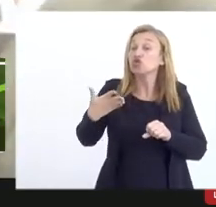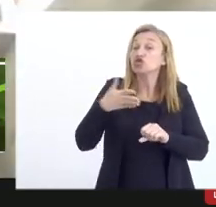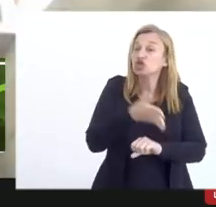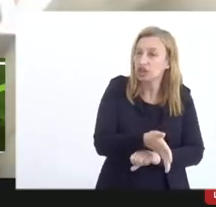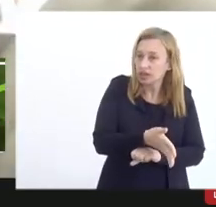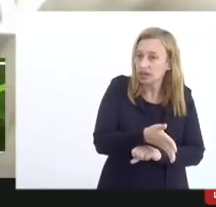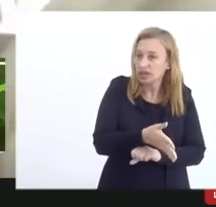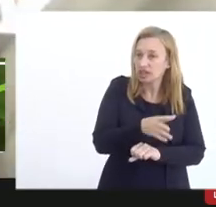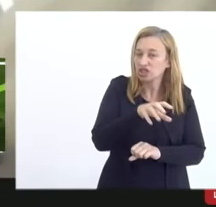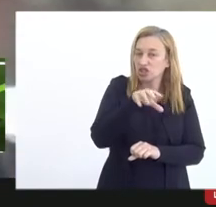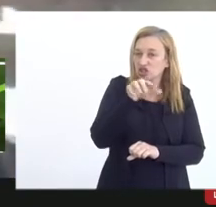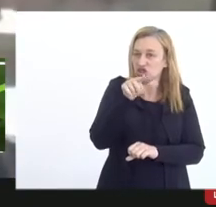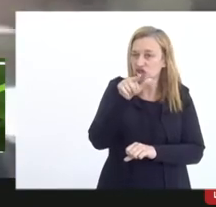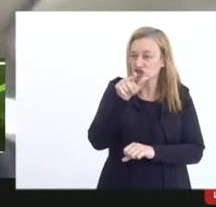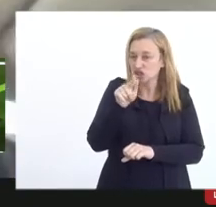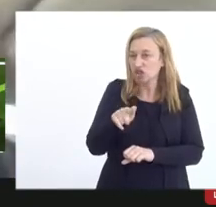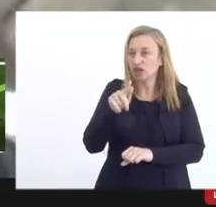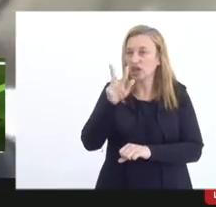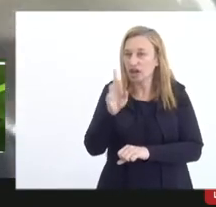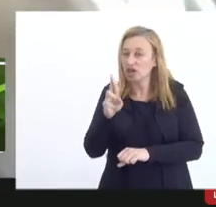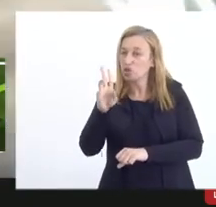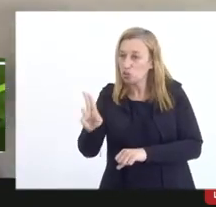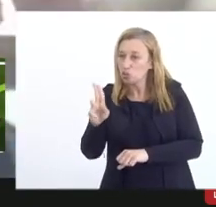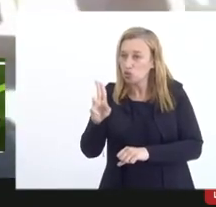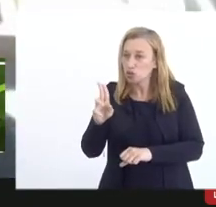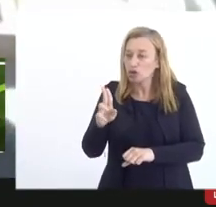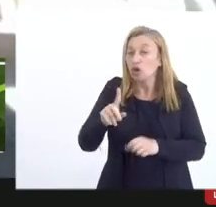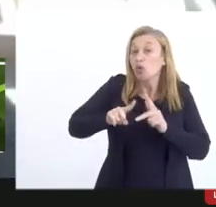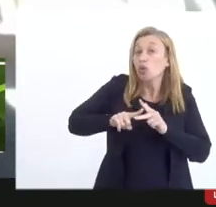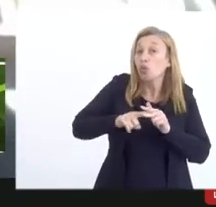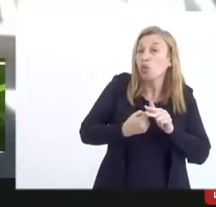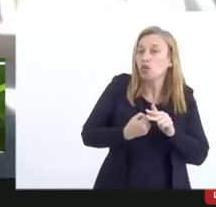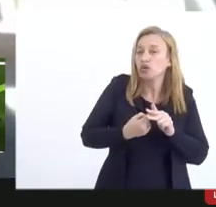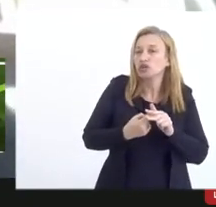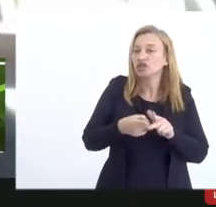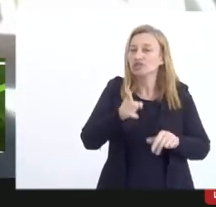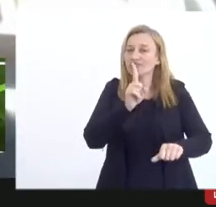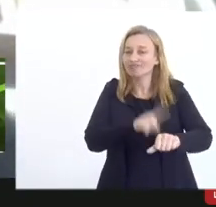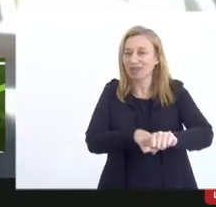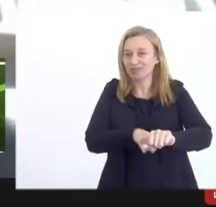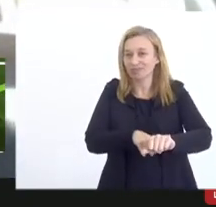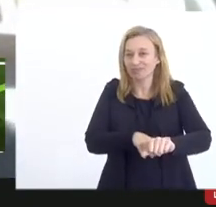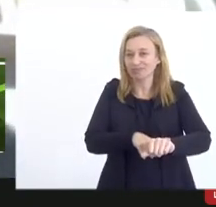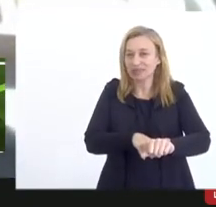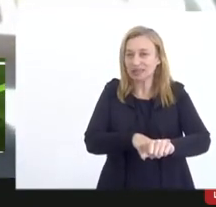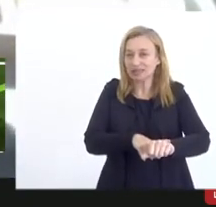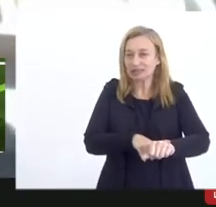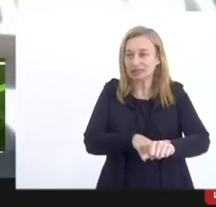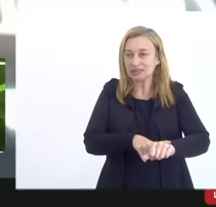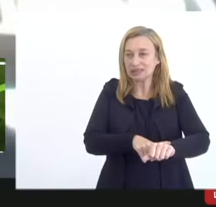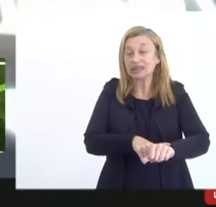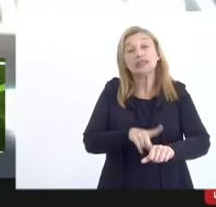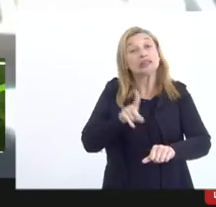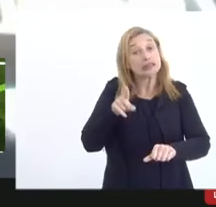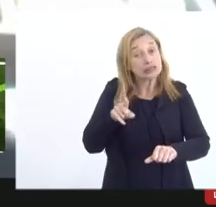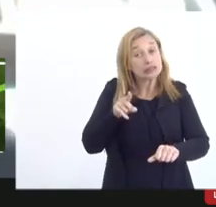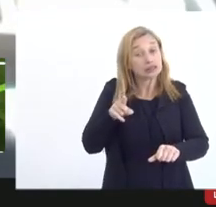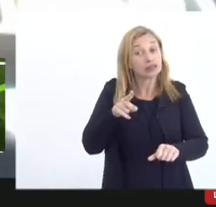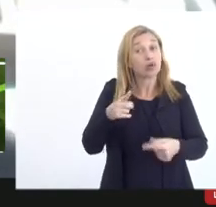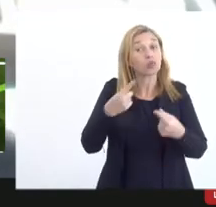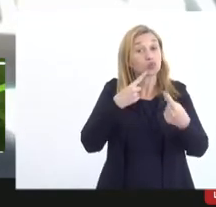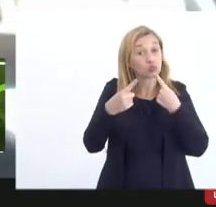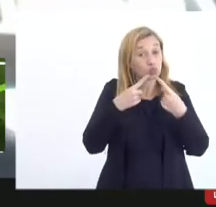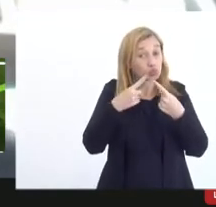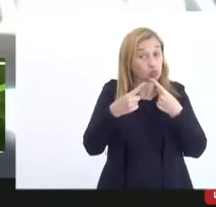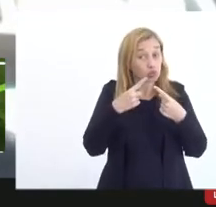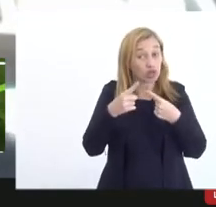a GRU chega com corrigida no tempo e isso é um debate que